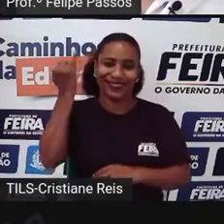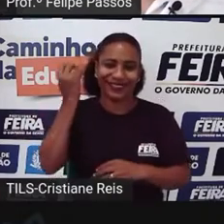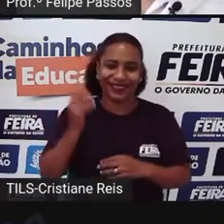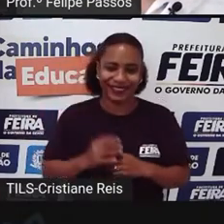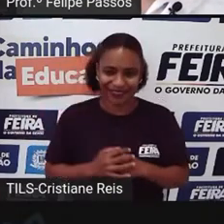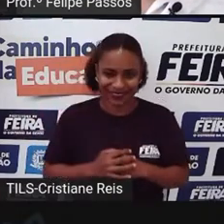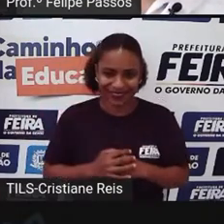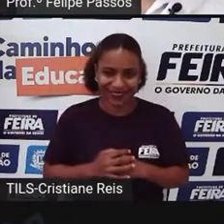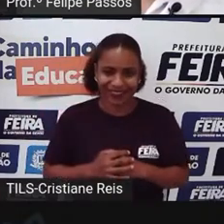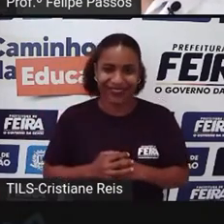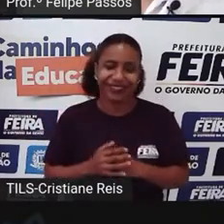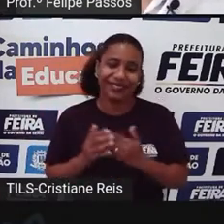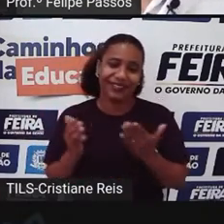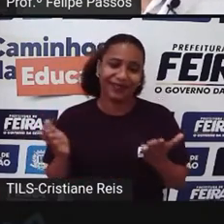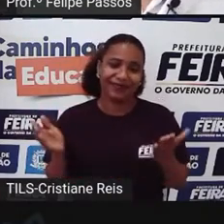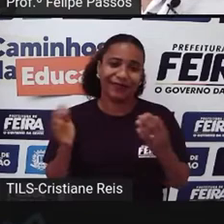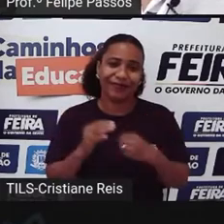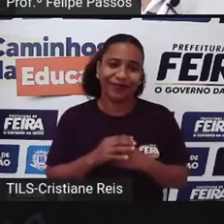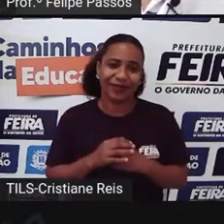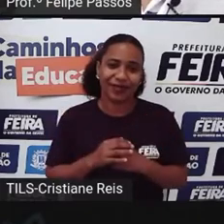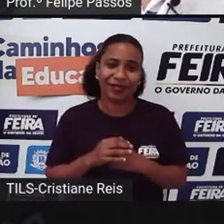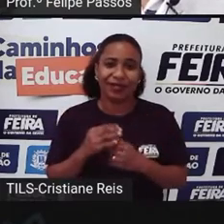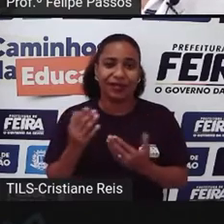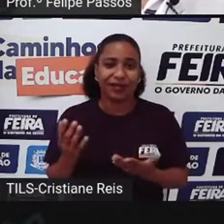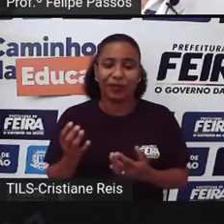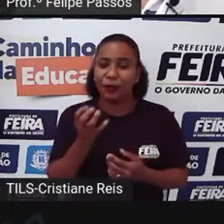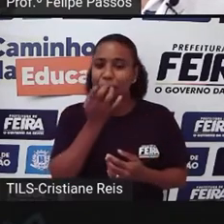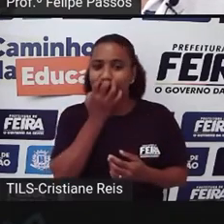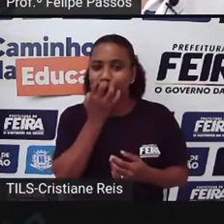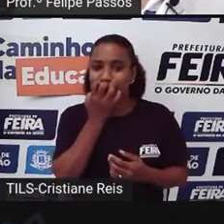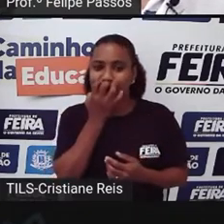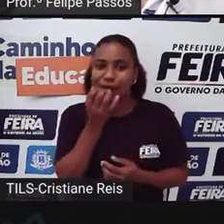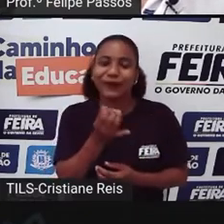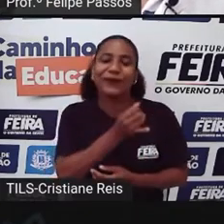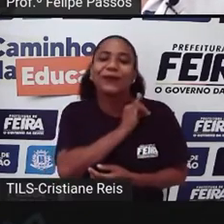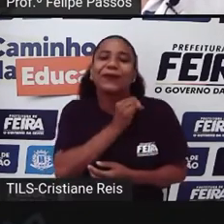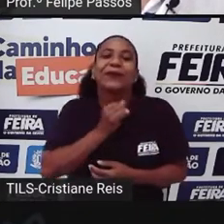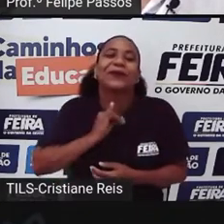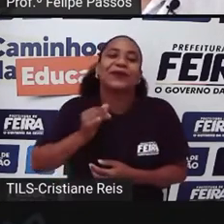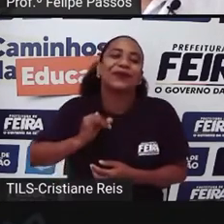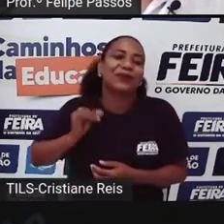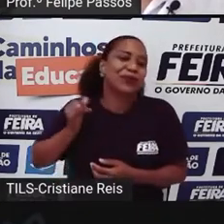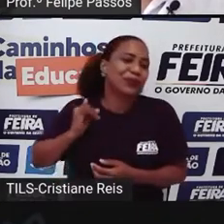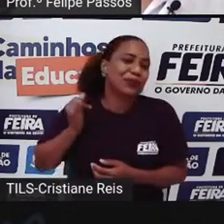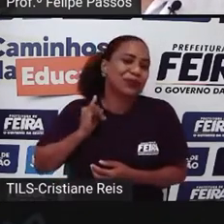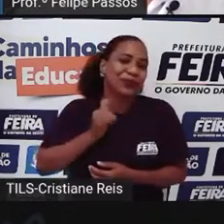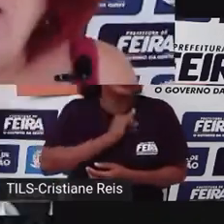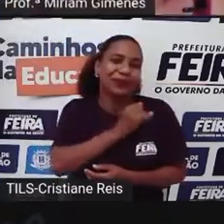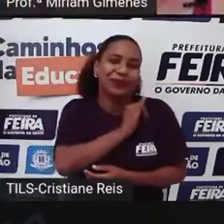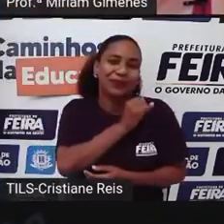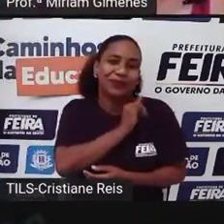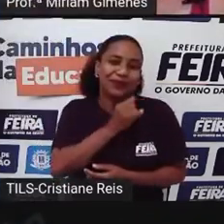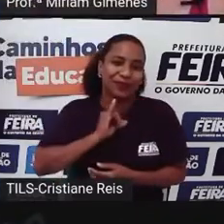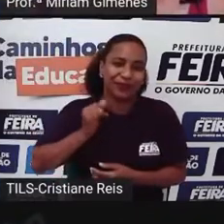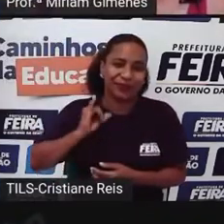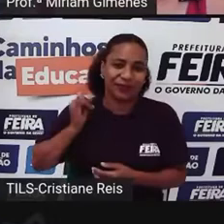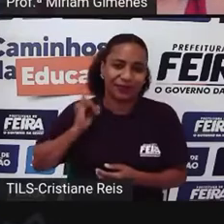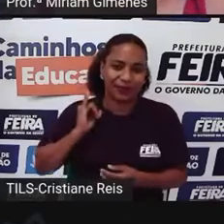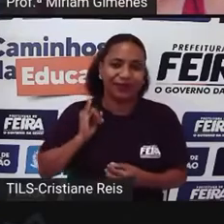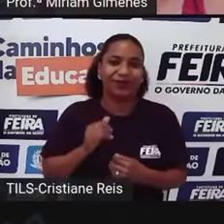Isso não quer dizer Encher o cachorro de perfume Quando ele vai no pet shop Entendeu? Coitado do cachorro Ele odeia